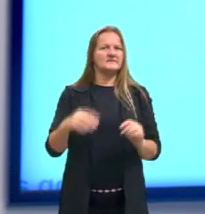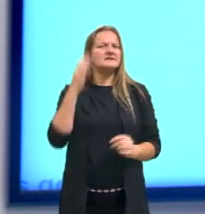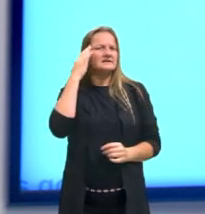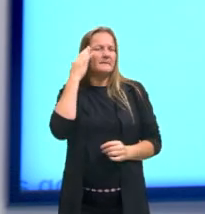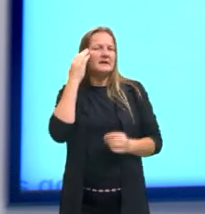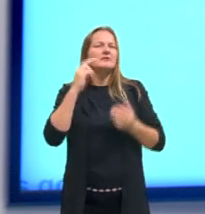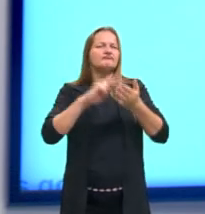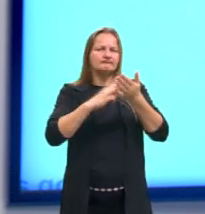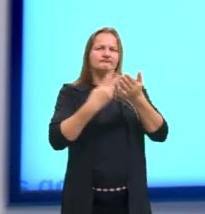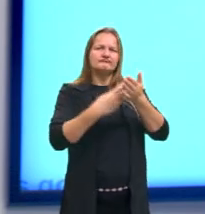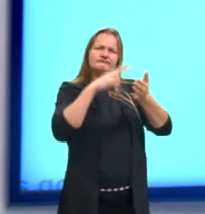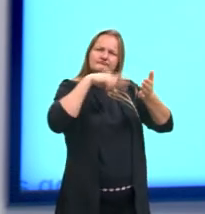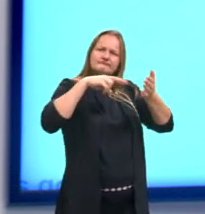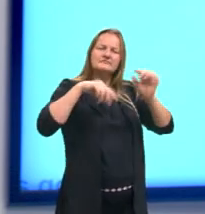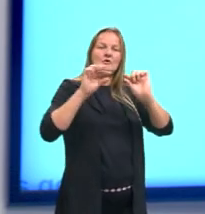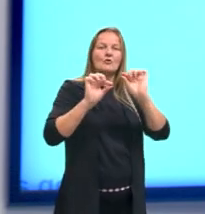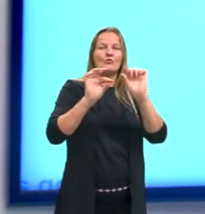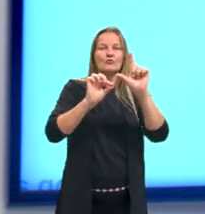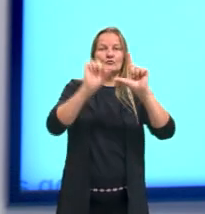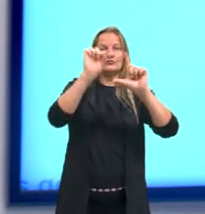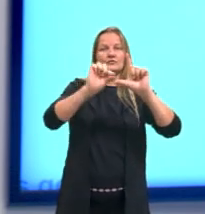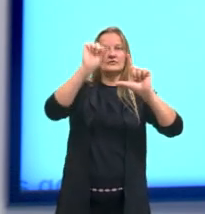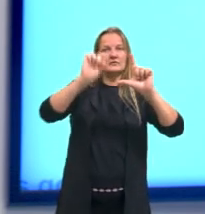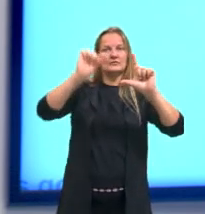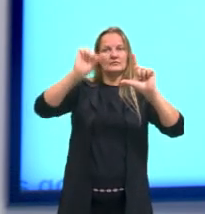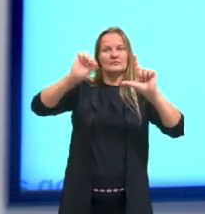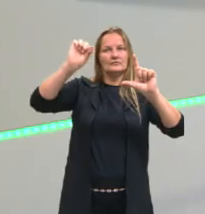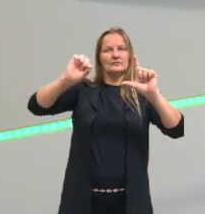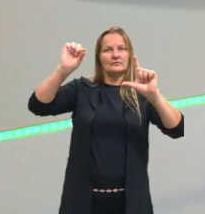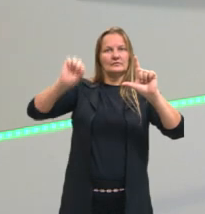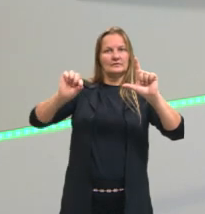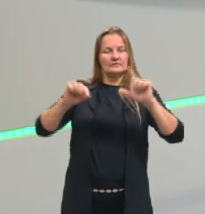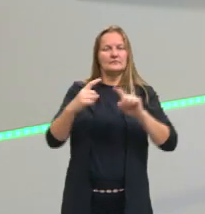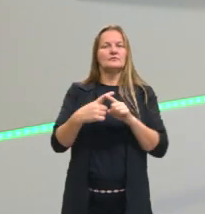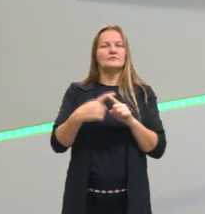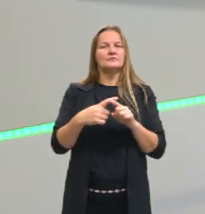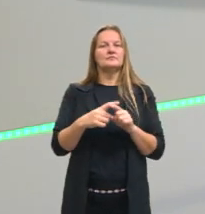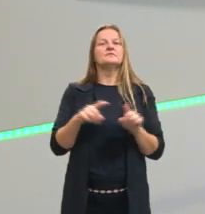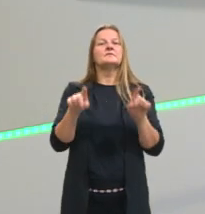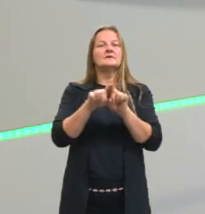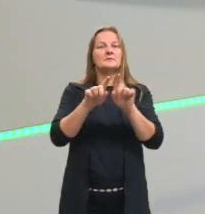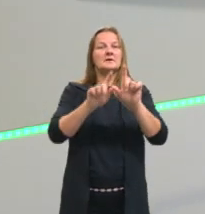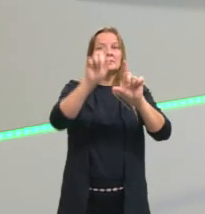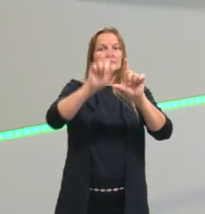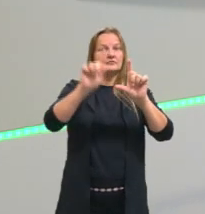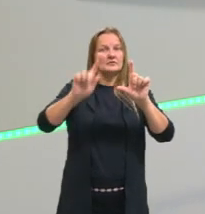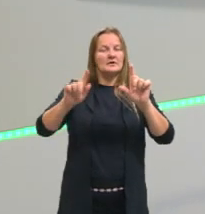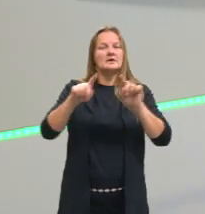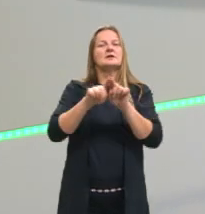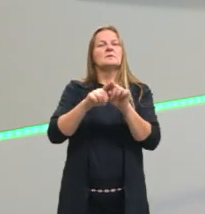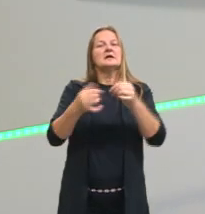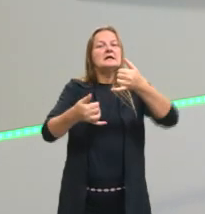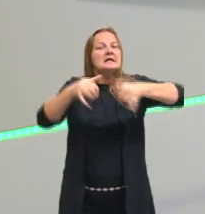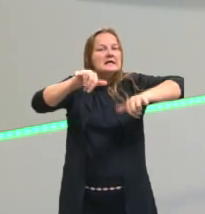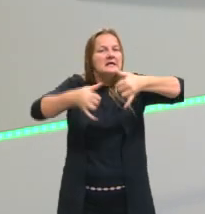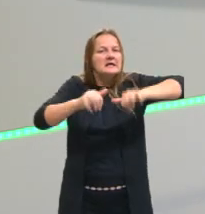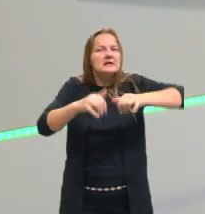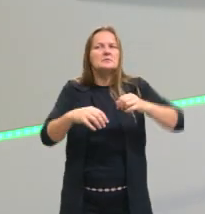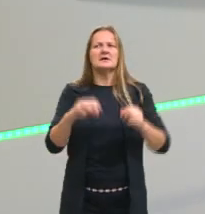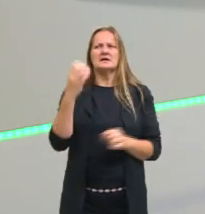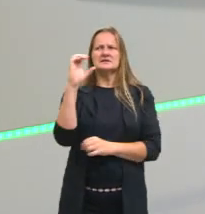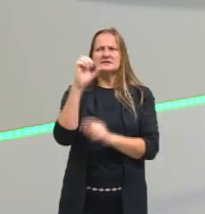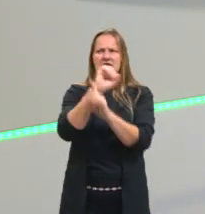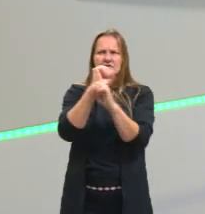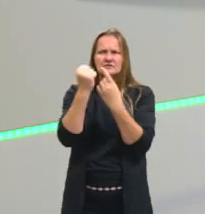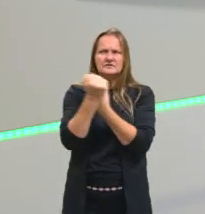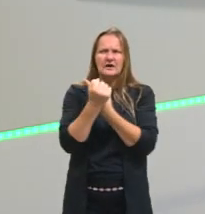interpretar um gráfico, tá? Isso não só na física, na matemática, na química, até às vezes nas ciências sociais, né? Os